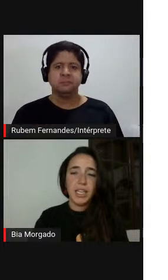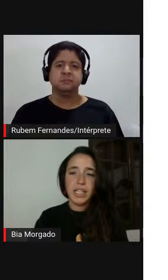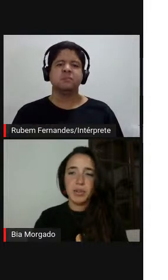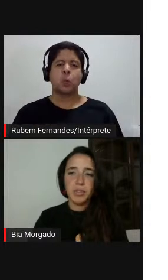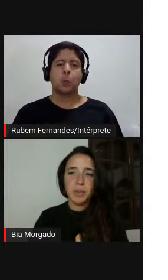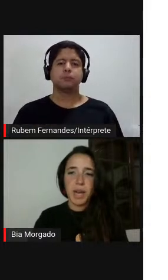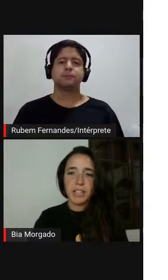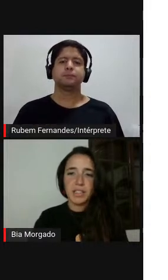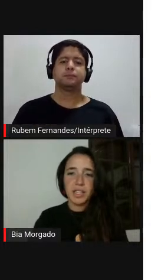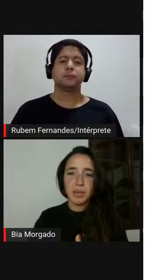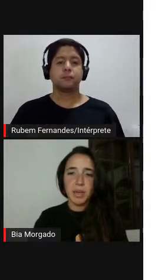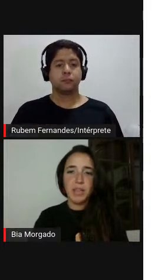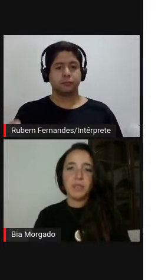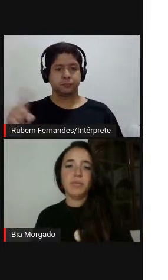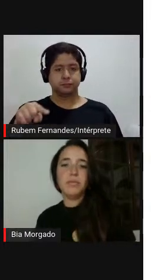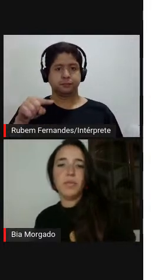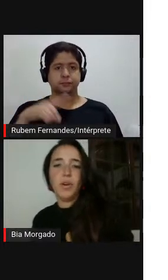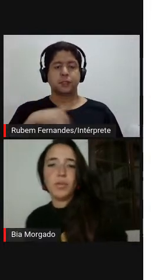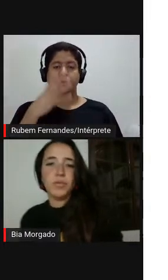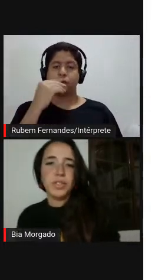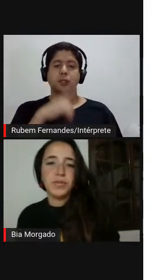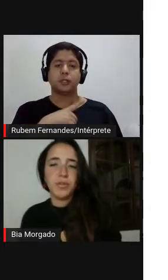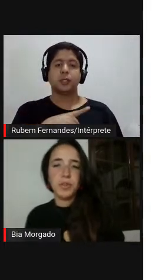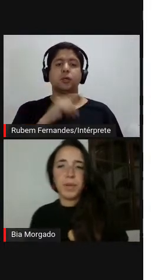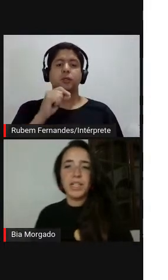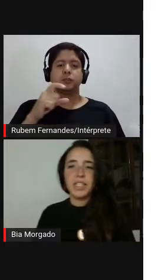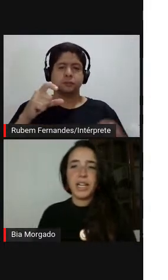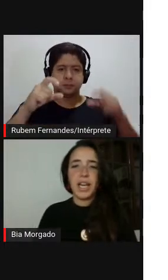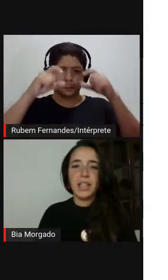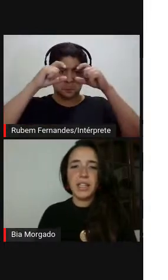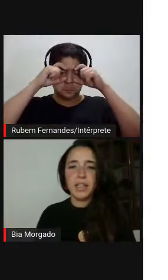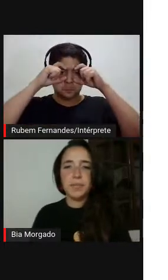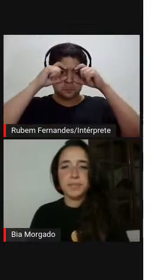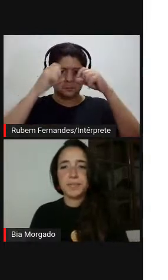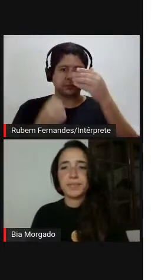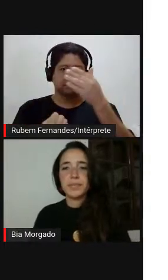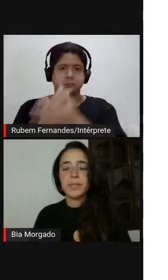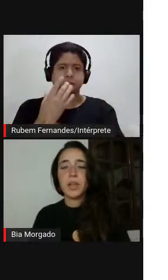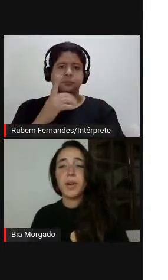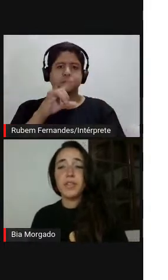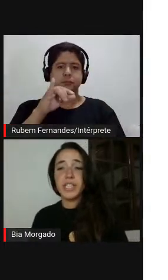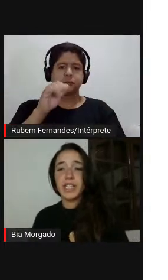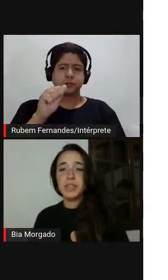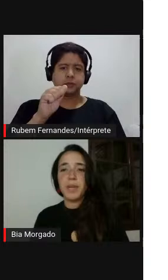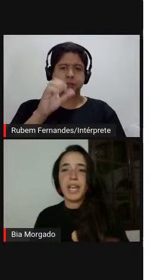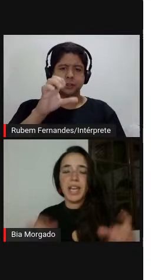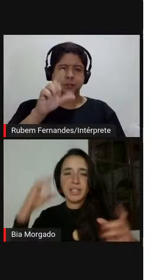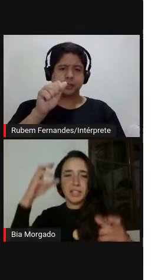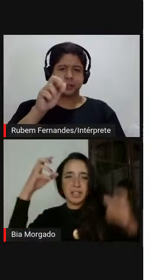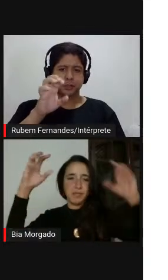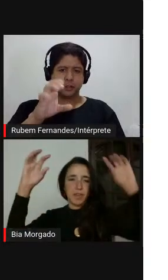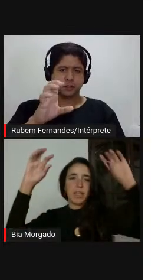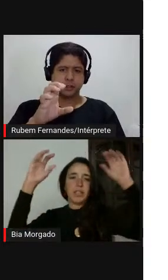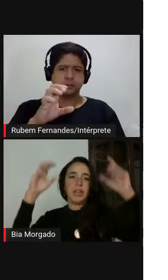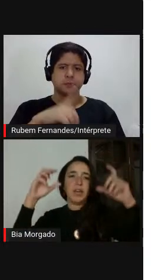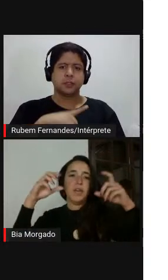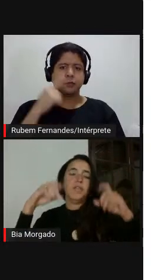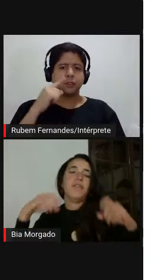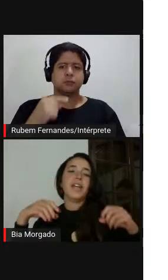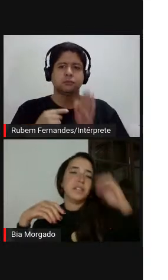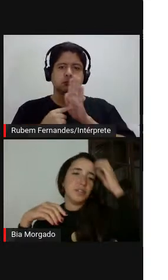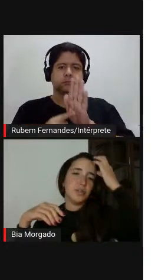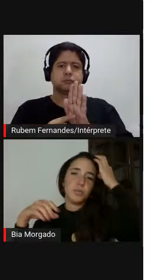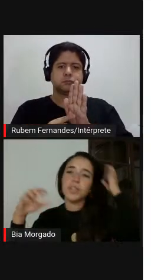Aqui nessa outra imagem, a tem também um óculos desenvolvido pela Lígia Clark, né, para você ter essa experiência de se ver, tem